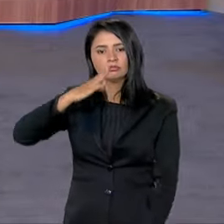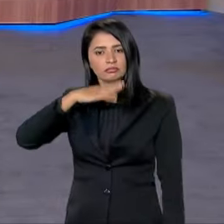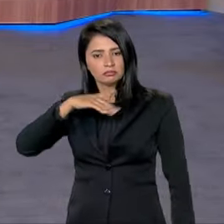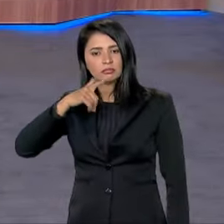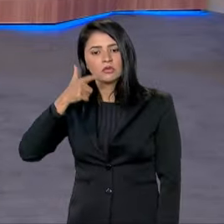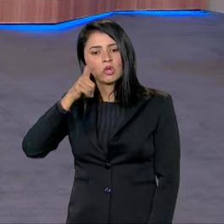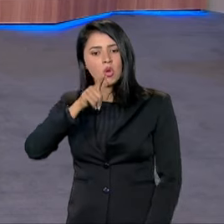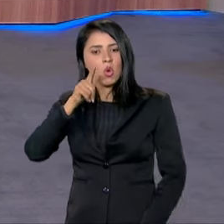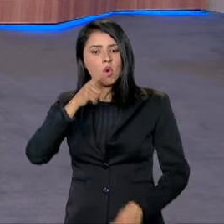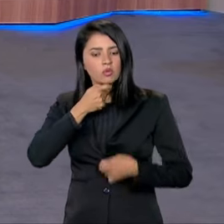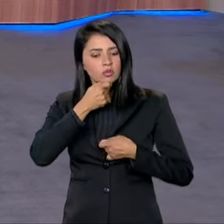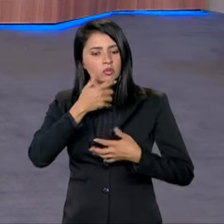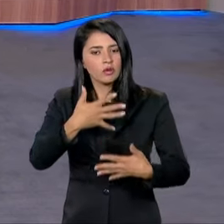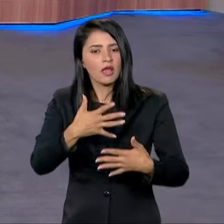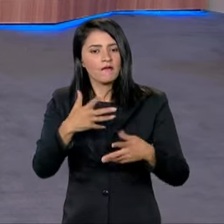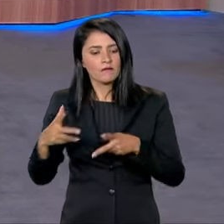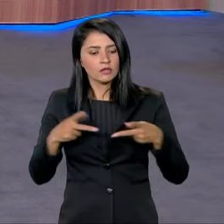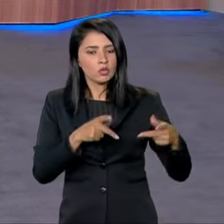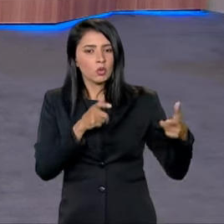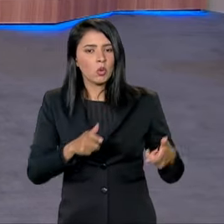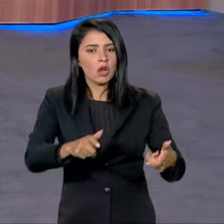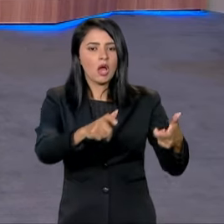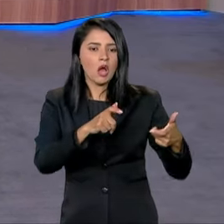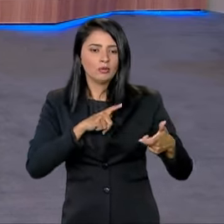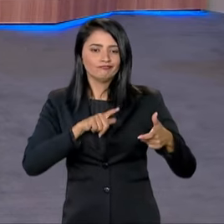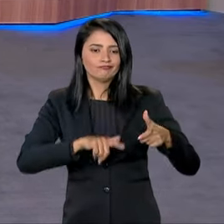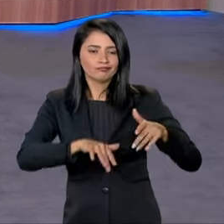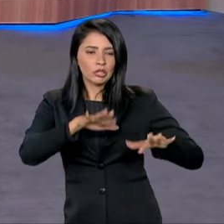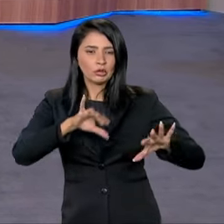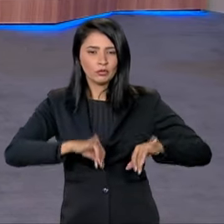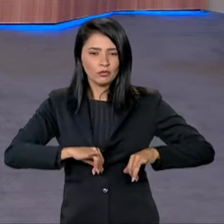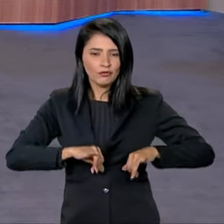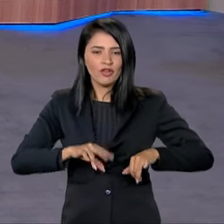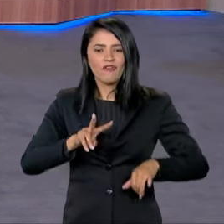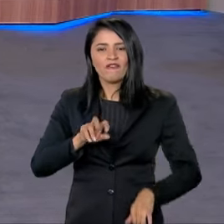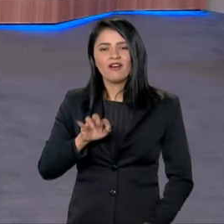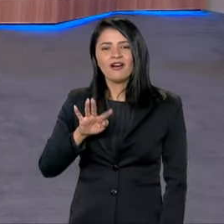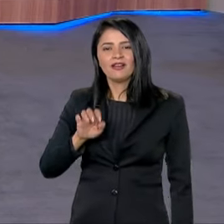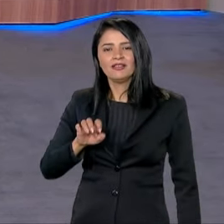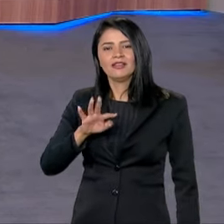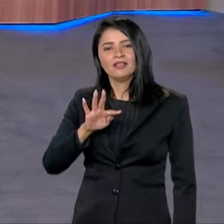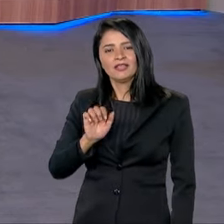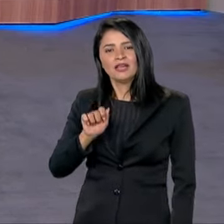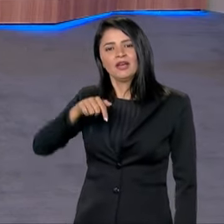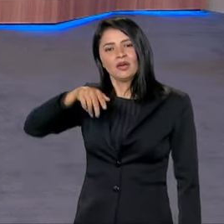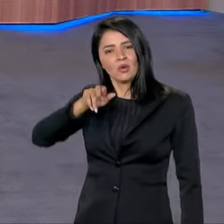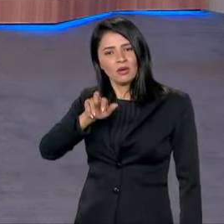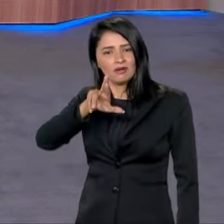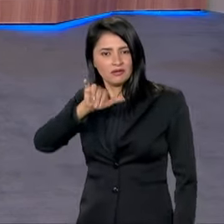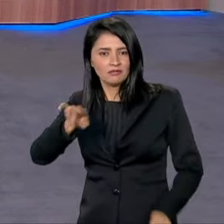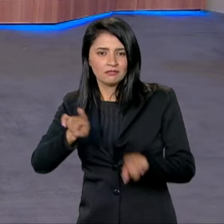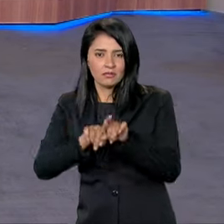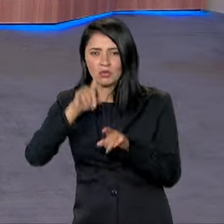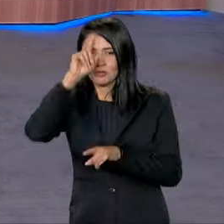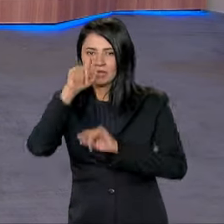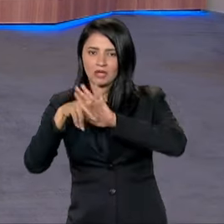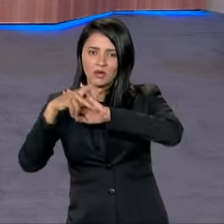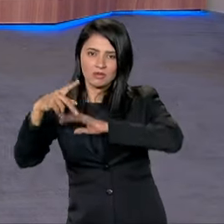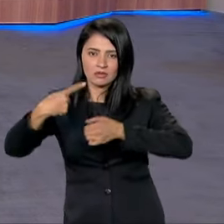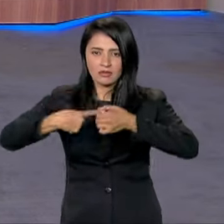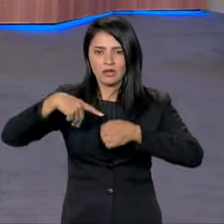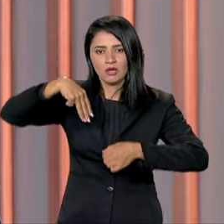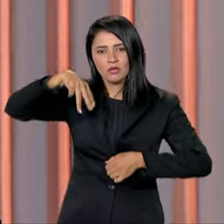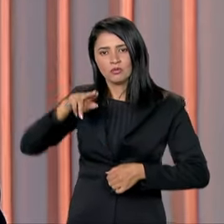concedida depois de visitar áreas atingidas pelas enchentes no Vale do Taquari e também o hospital da cidade de